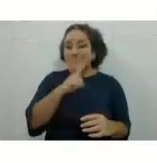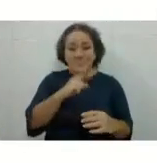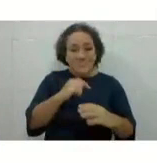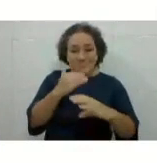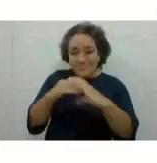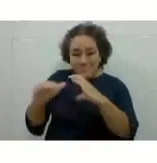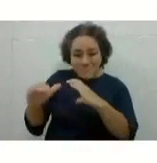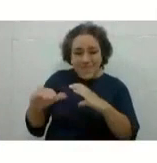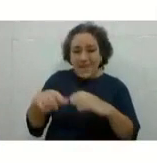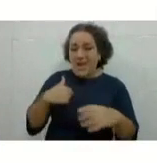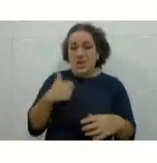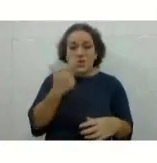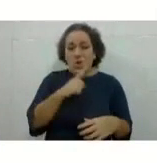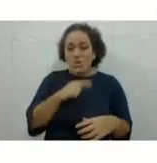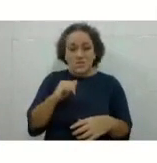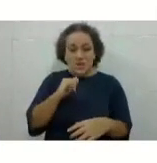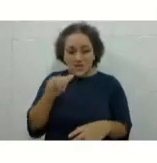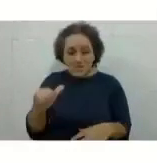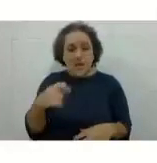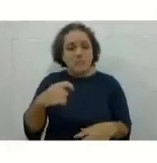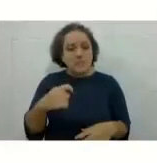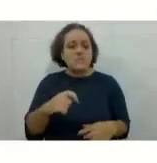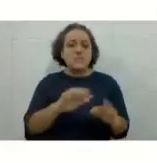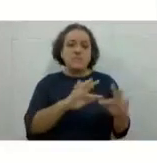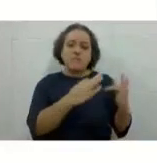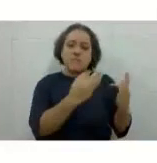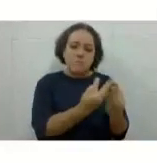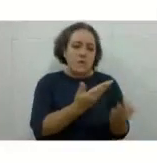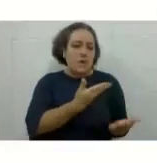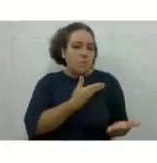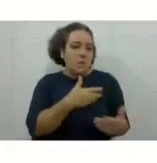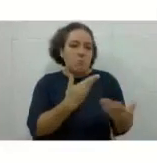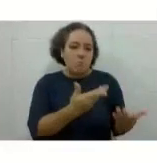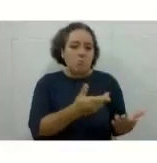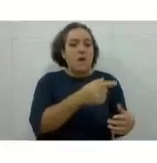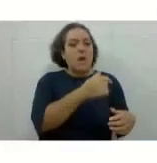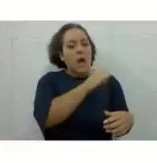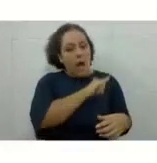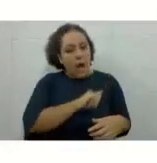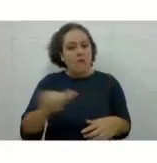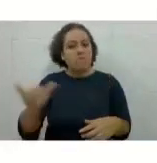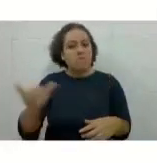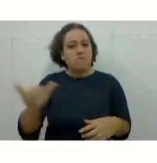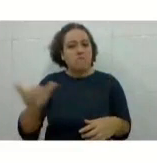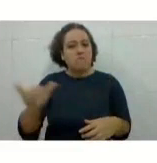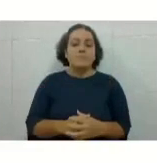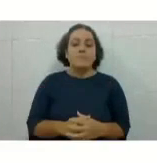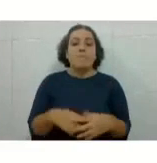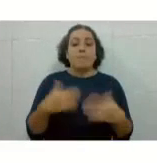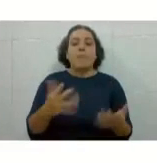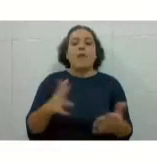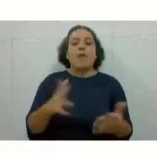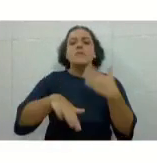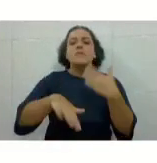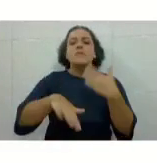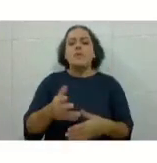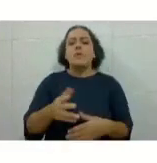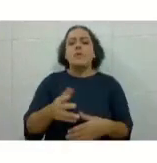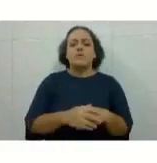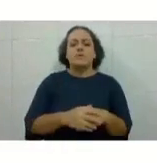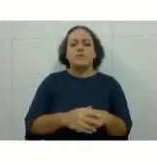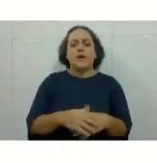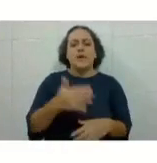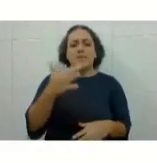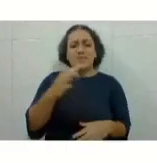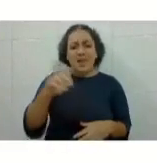E aí, depois que você volta, sua atestada de dez dias, você chegou aqui no décimo primeiro dia, você também tem um prazo